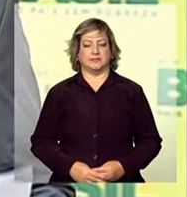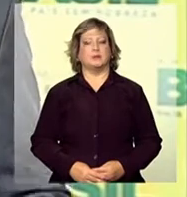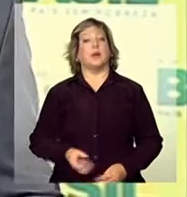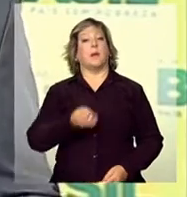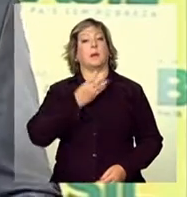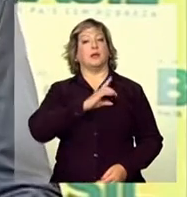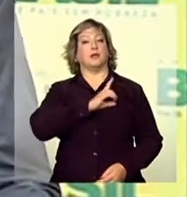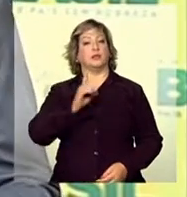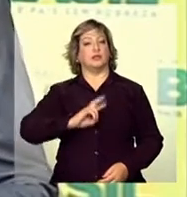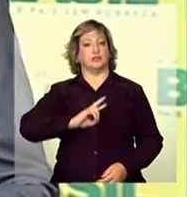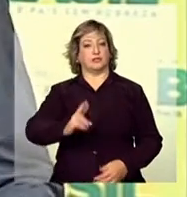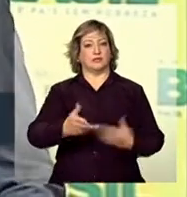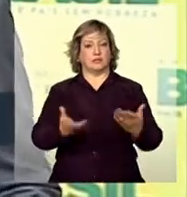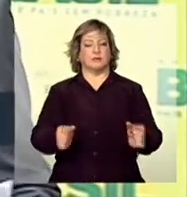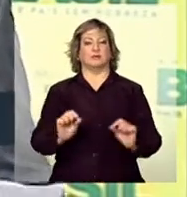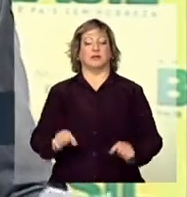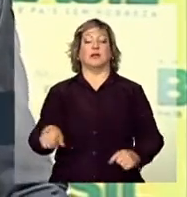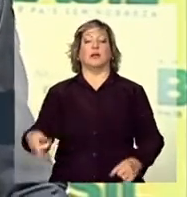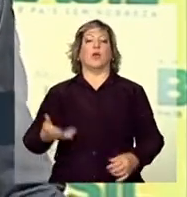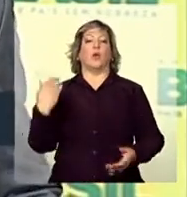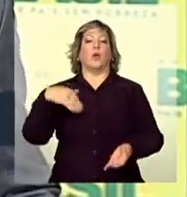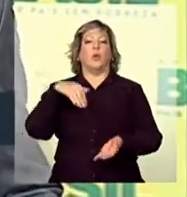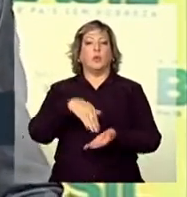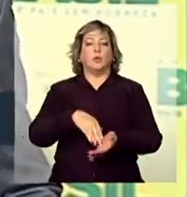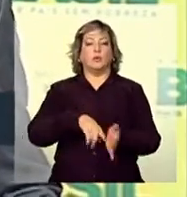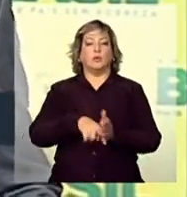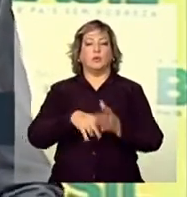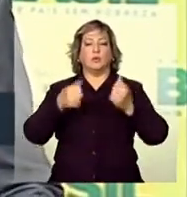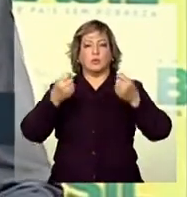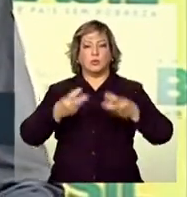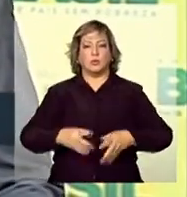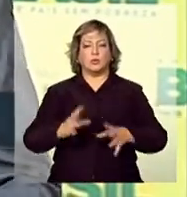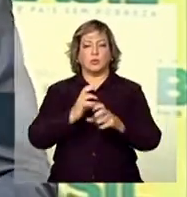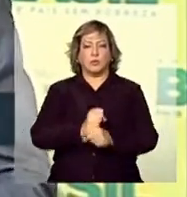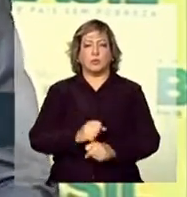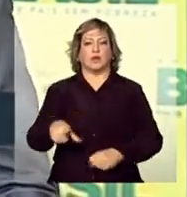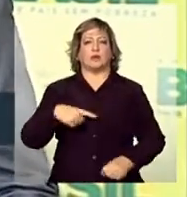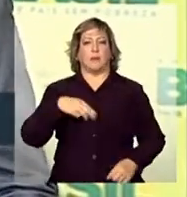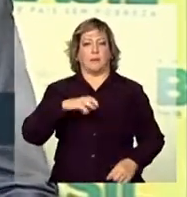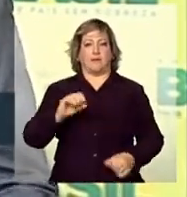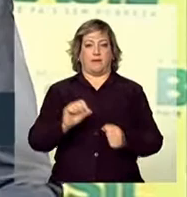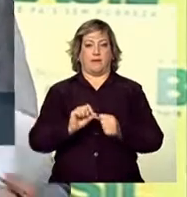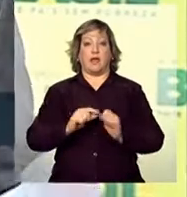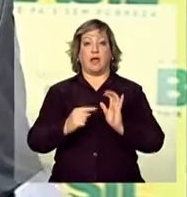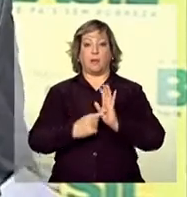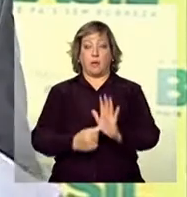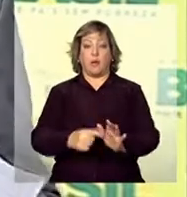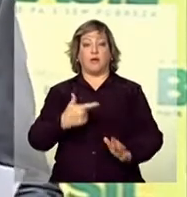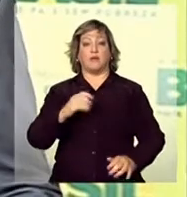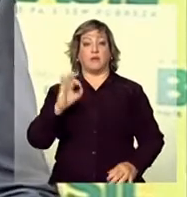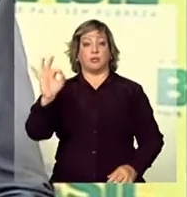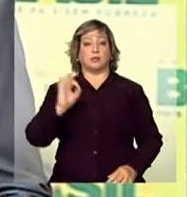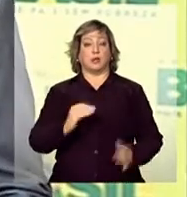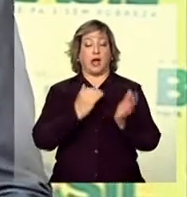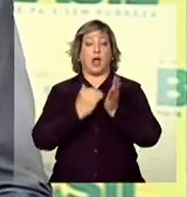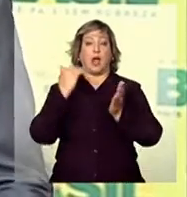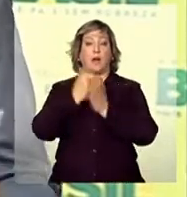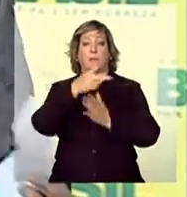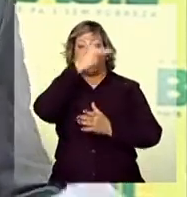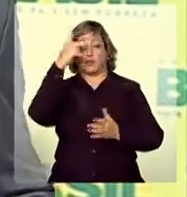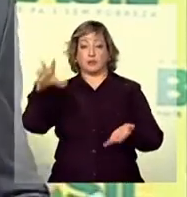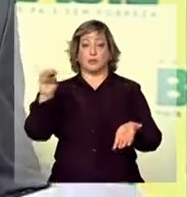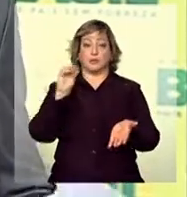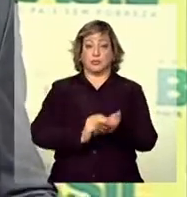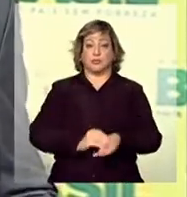Bom dia, Lúcia. O último balanço feito pelo Ministério da Educação aponta um crescimento de 20% em relação ao número de inscritos